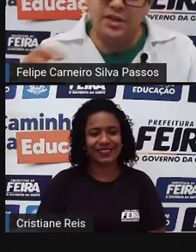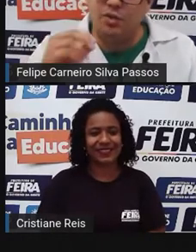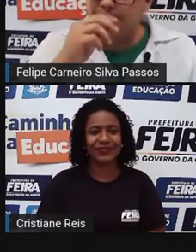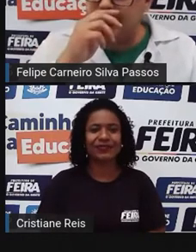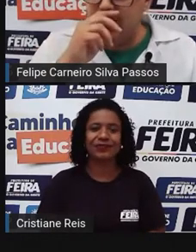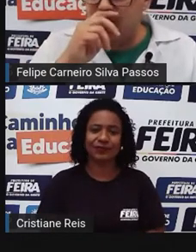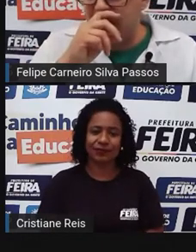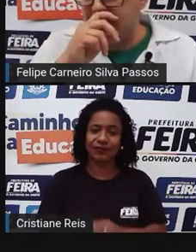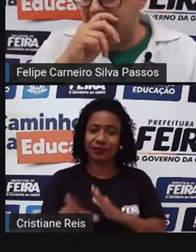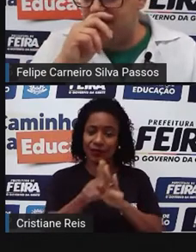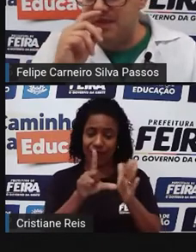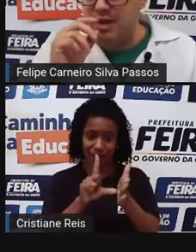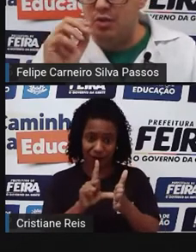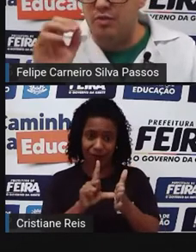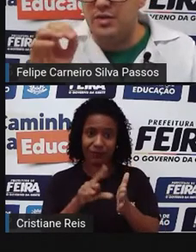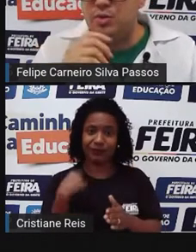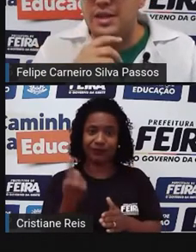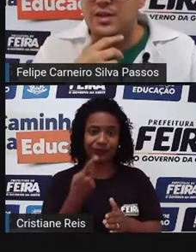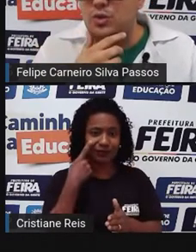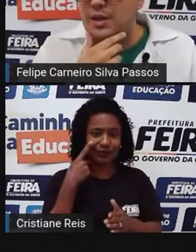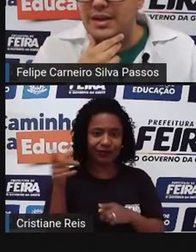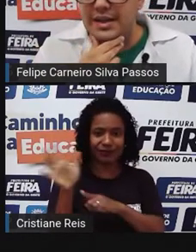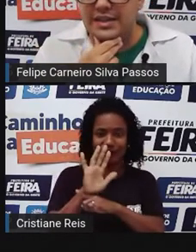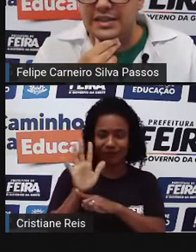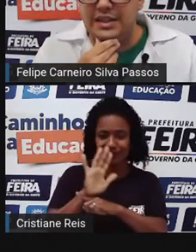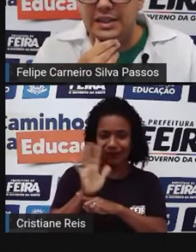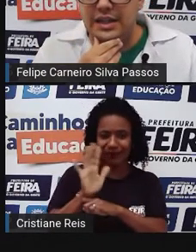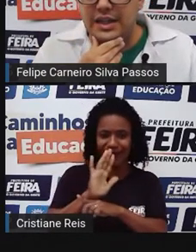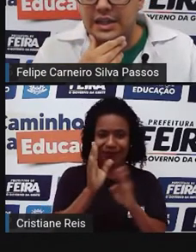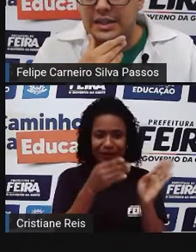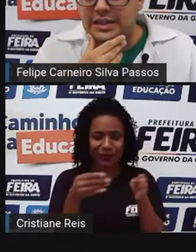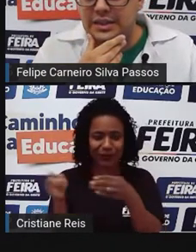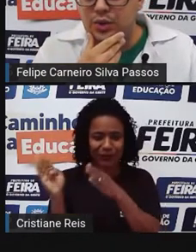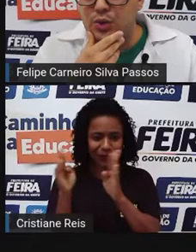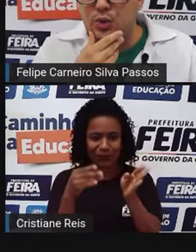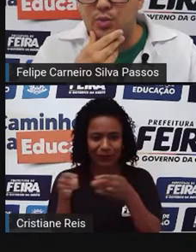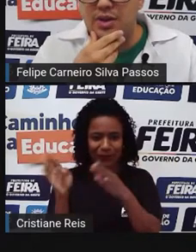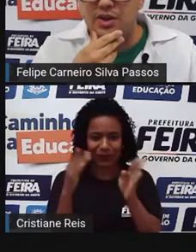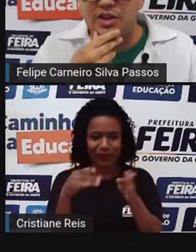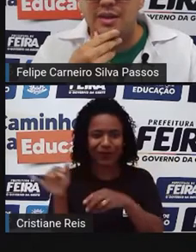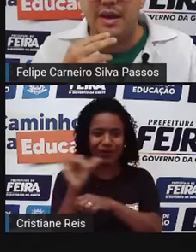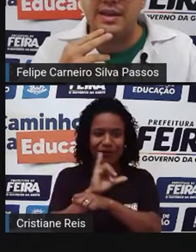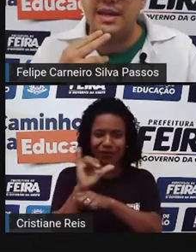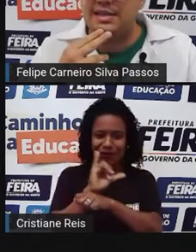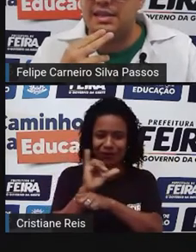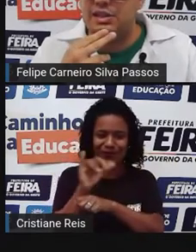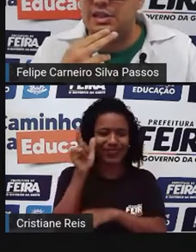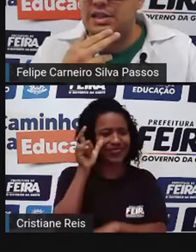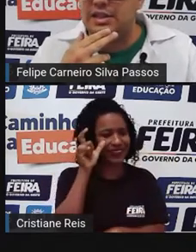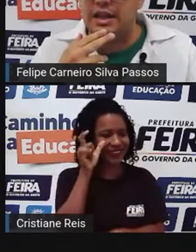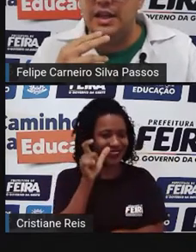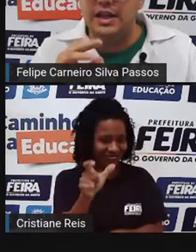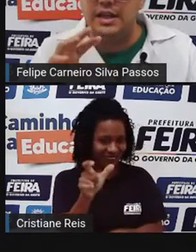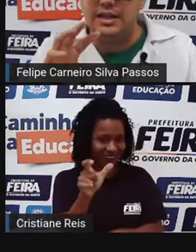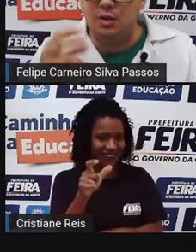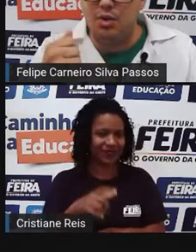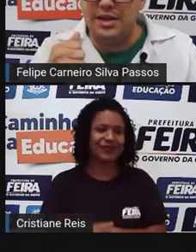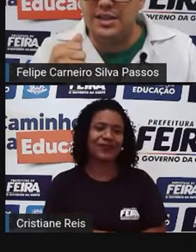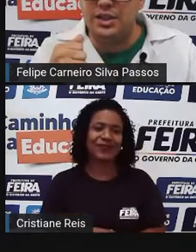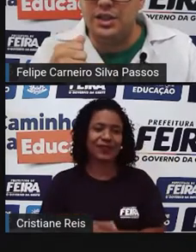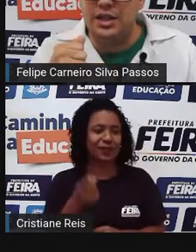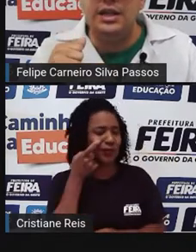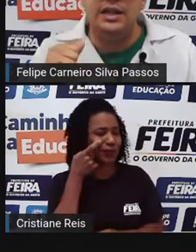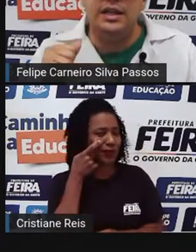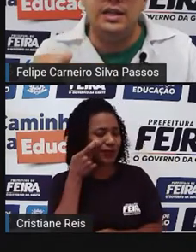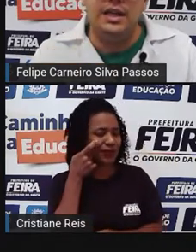Antes de começar a nossa conversa, eu descobri esse curta-metragem aqui no YouTube e eu achei ele bem interessante. Então bora